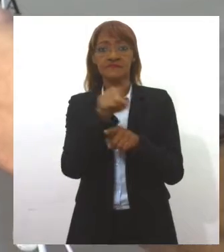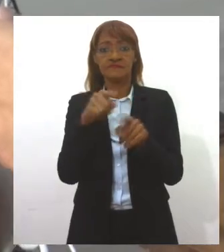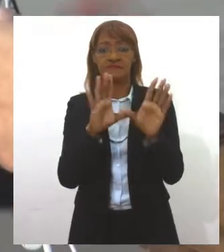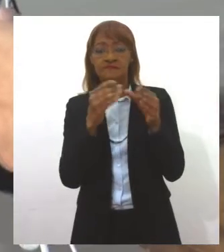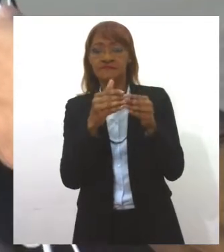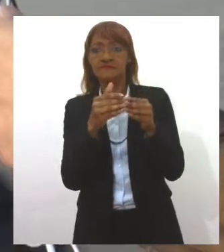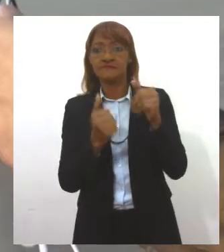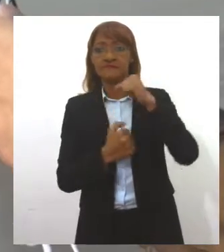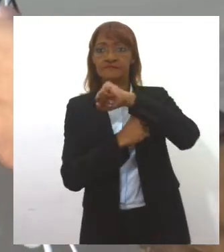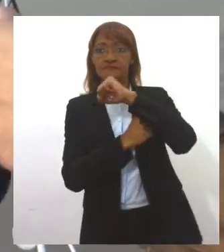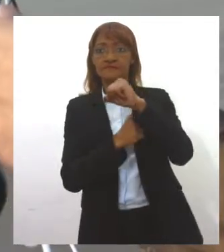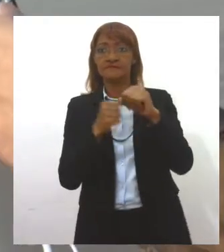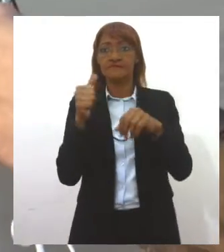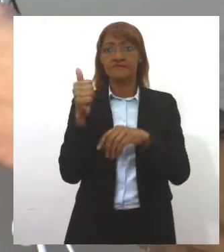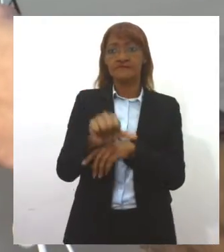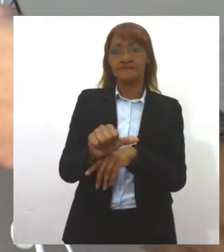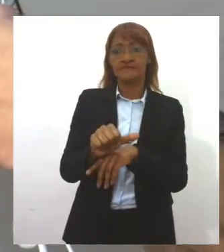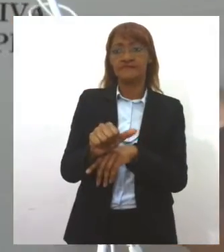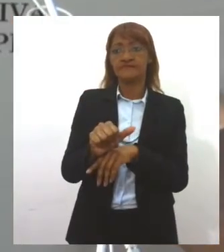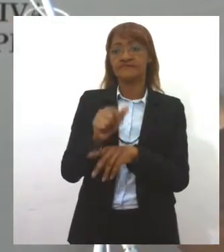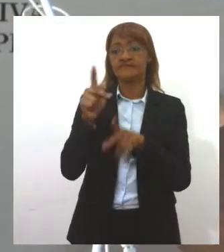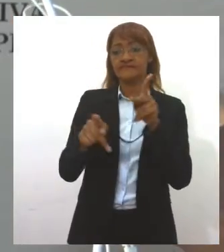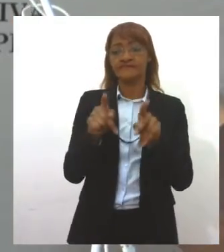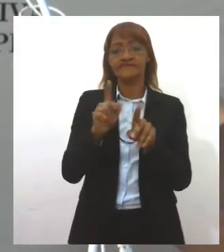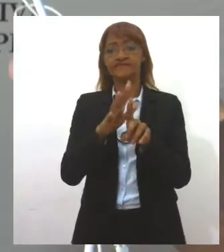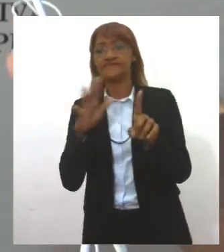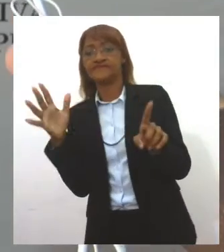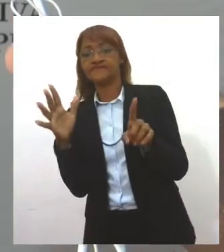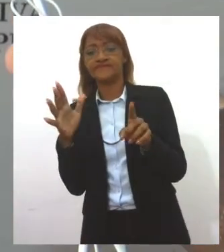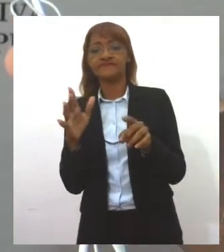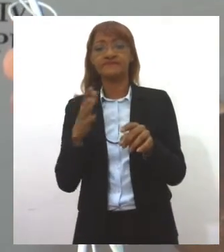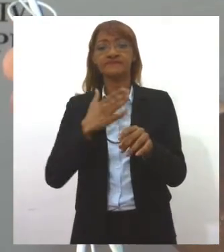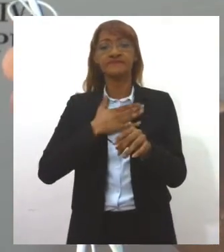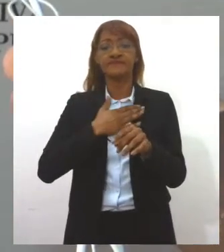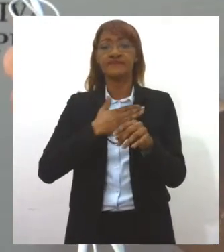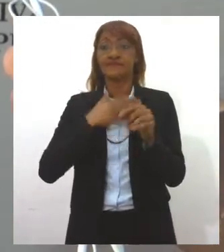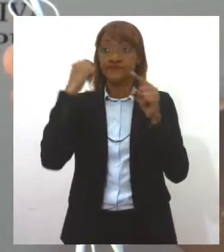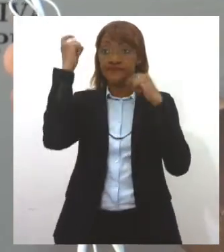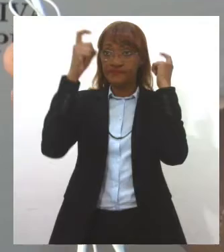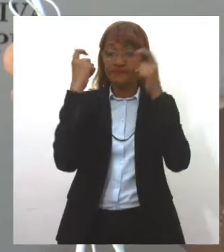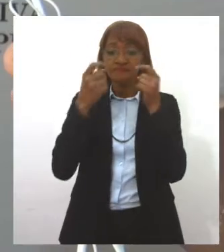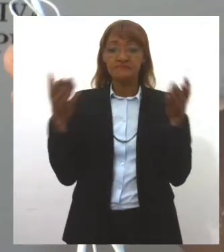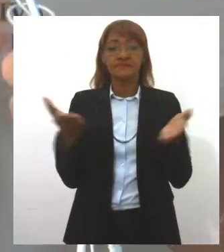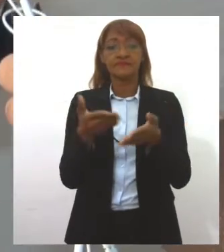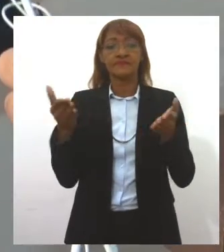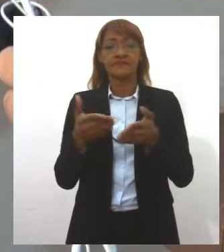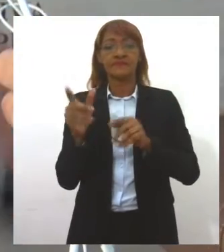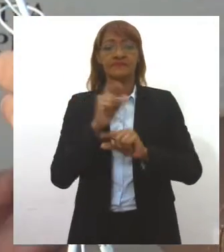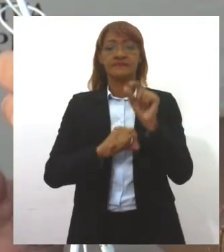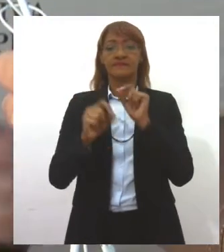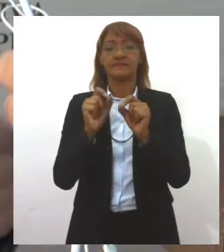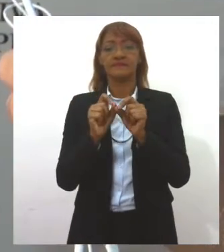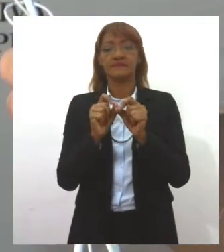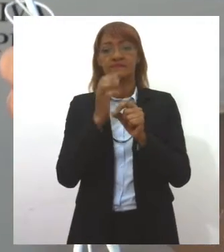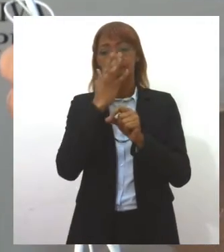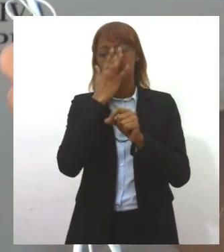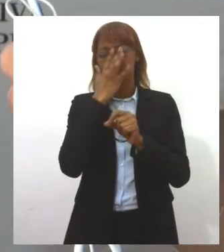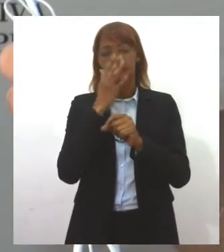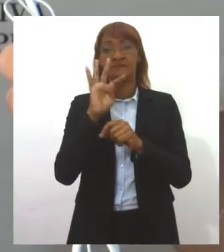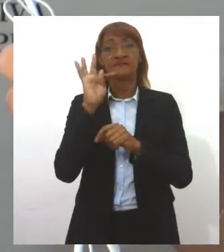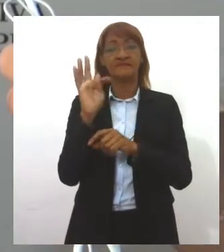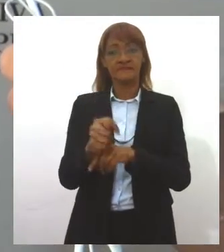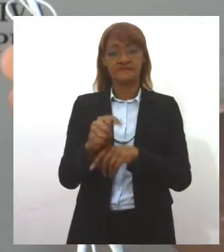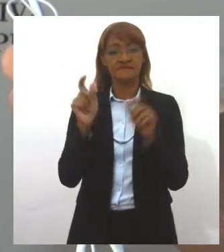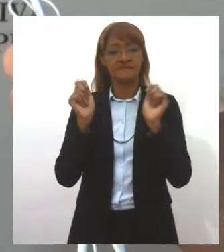obviamente as pessoas se afastam e a direção fica sozinha. Então a minha preocupação nesse momento é que as decisões sejam tomadas